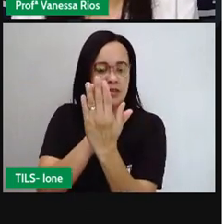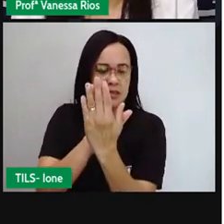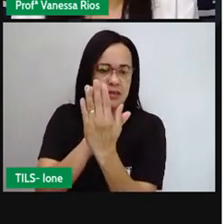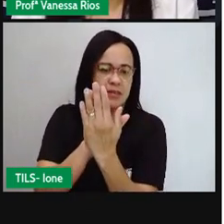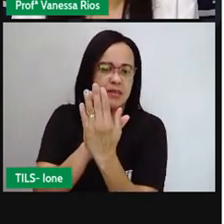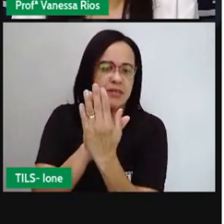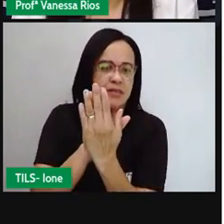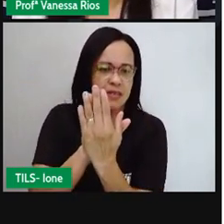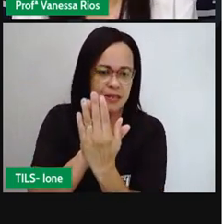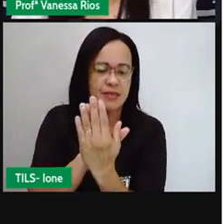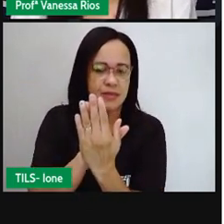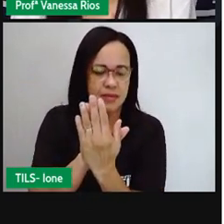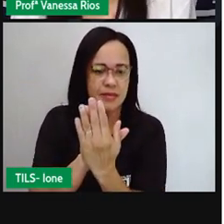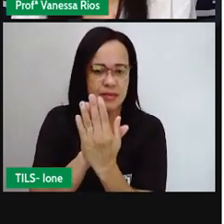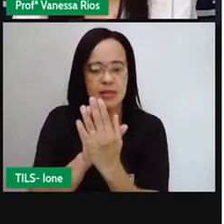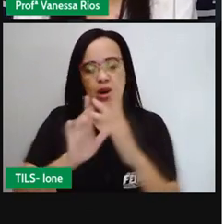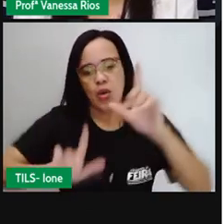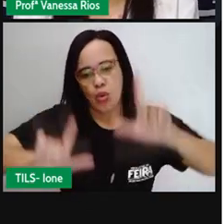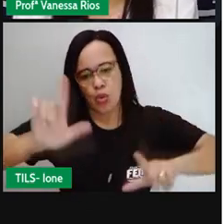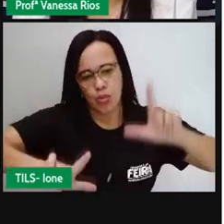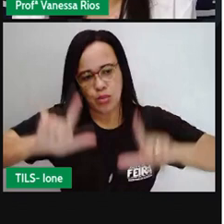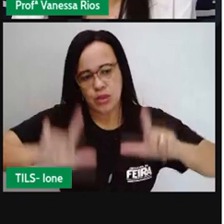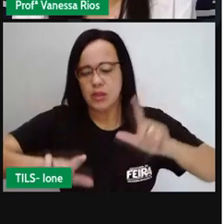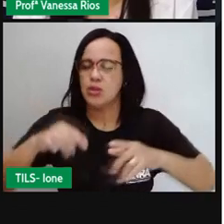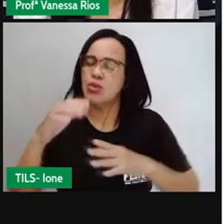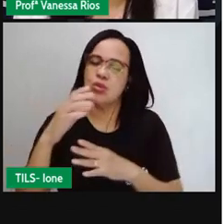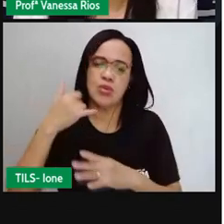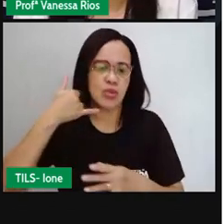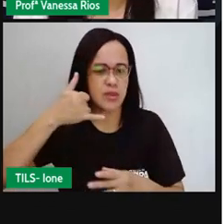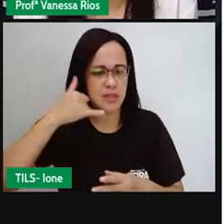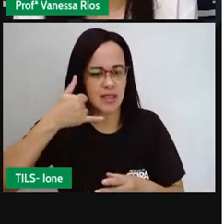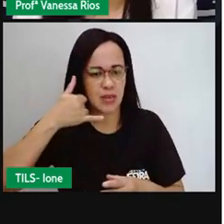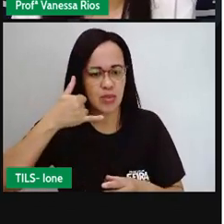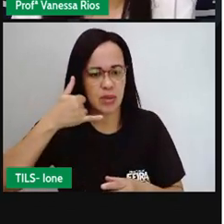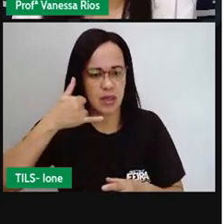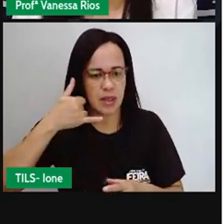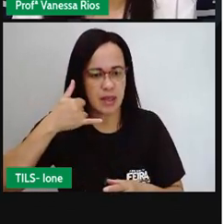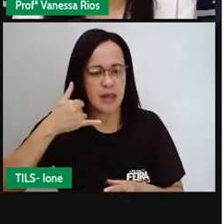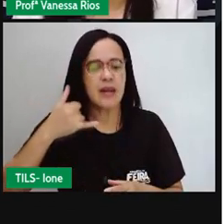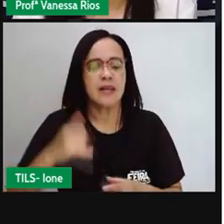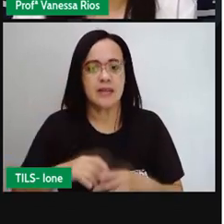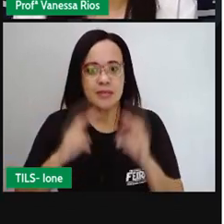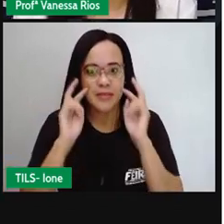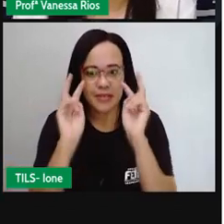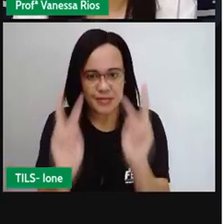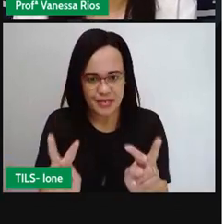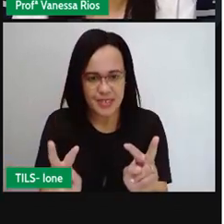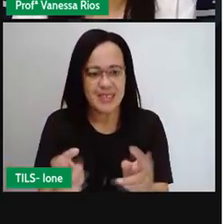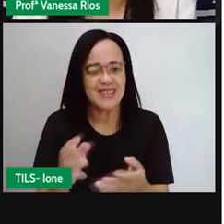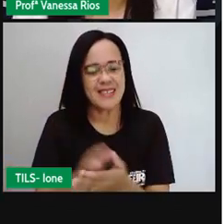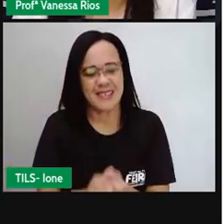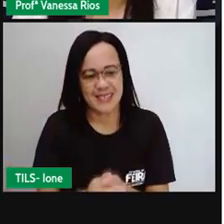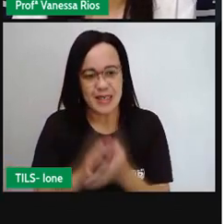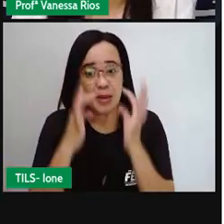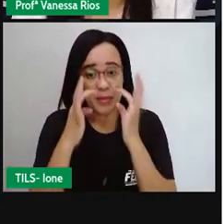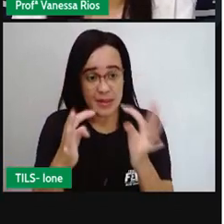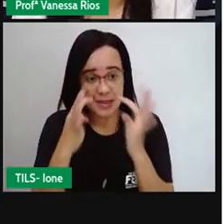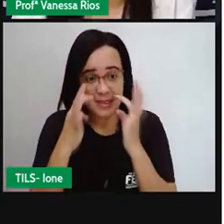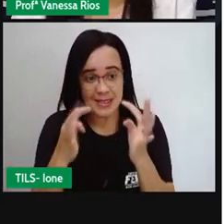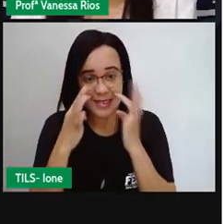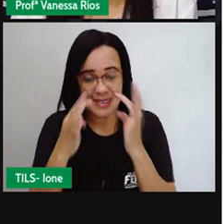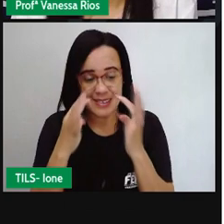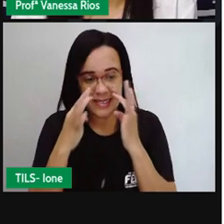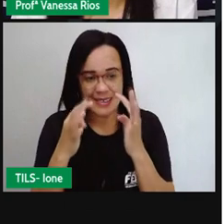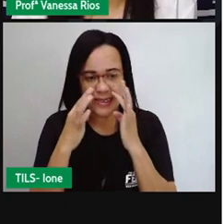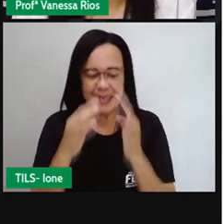do computador ou do celular para não perder, né, os momentos aqui da nossa videoaula e também prestar atenção nas orientações.